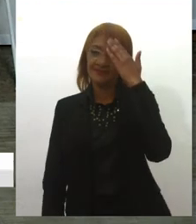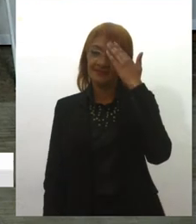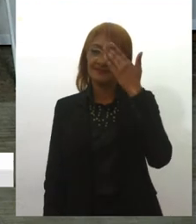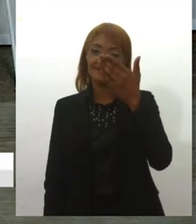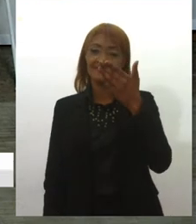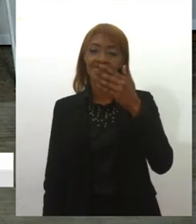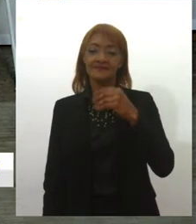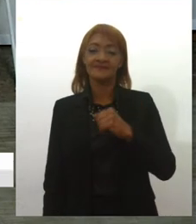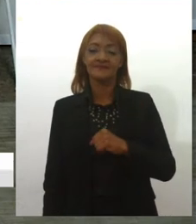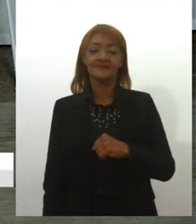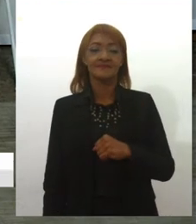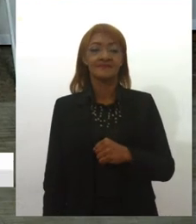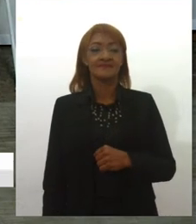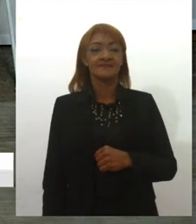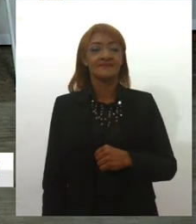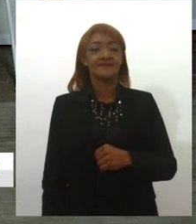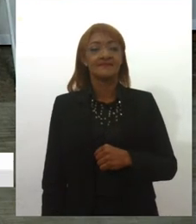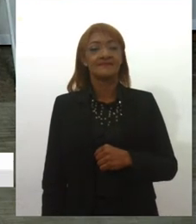Ana Gabriele.